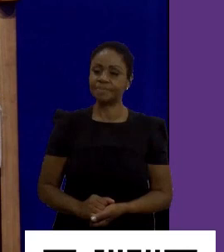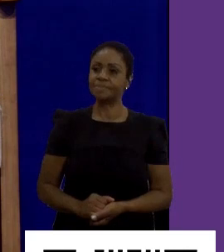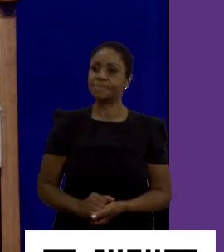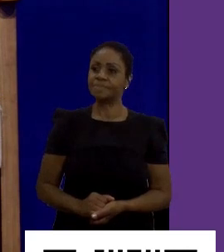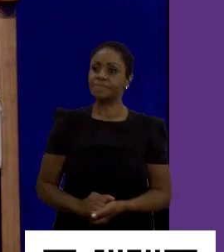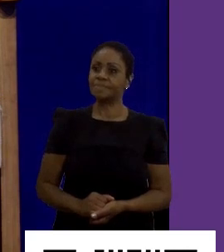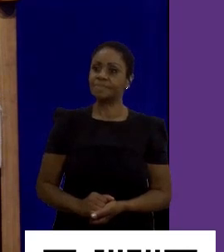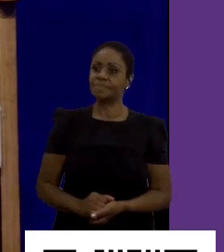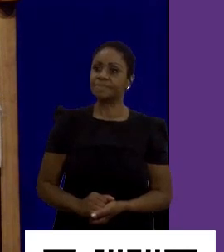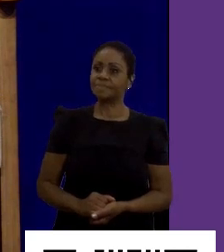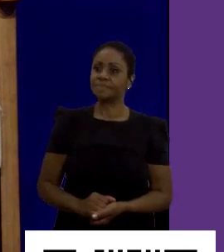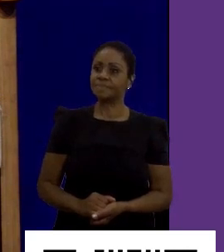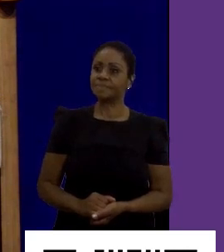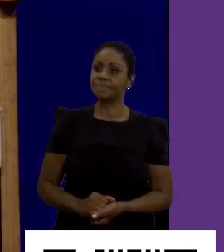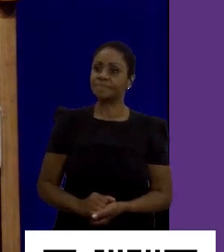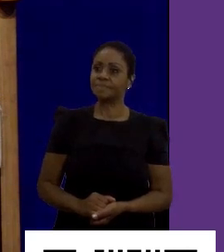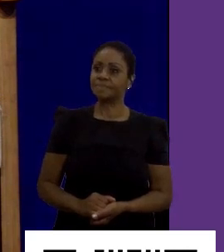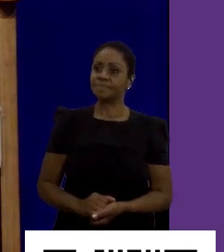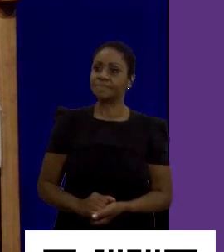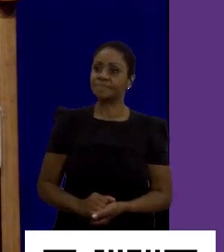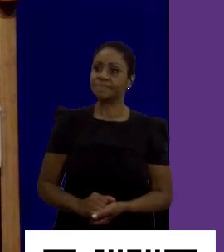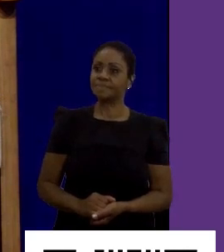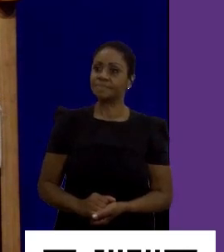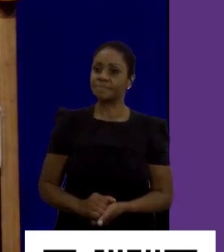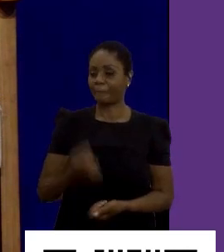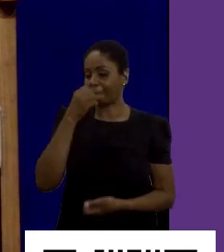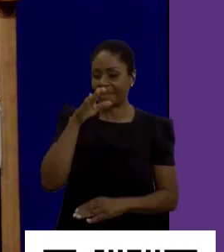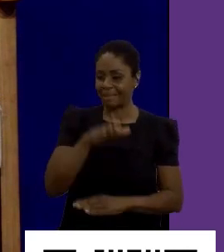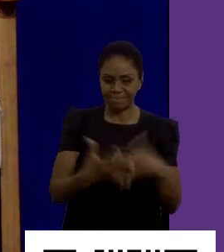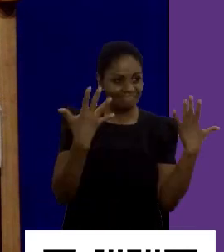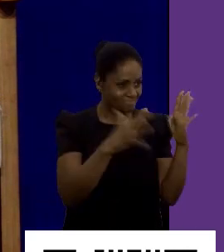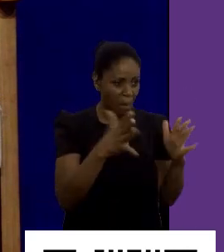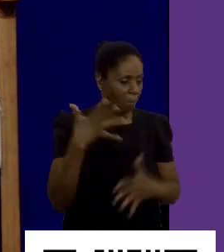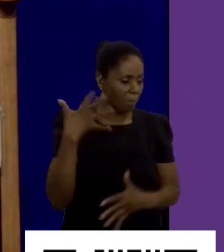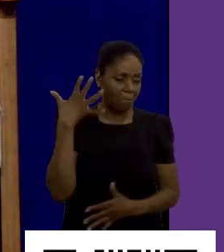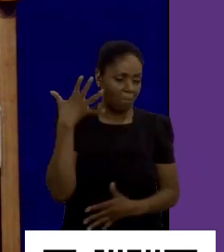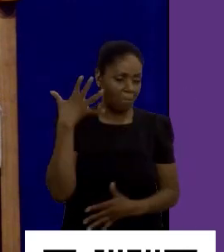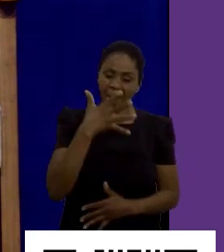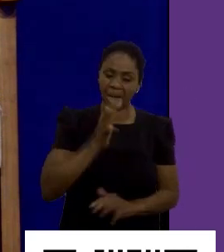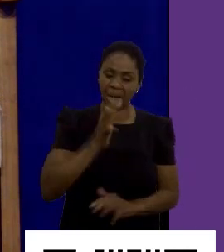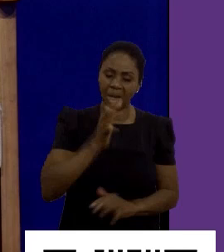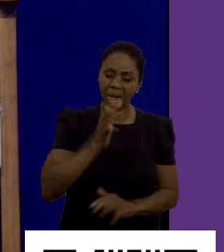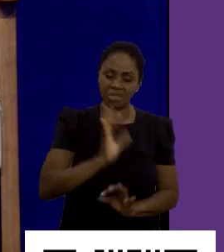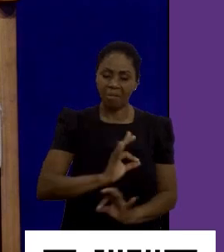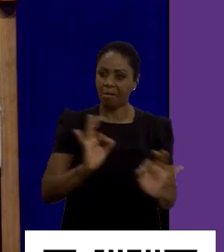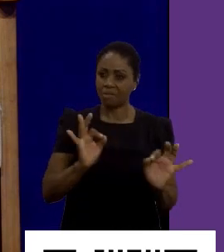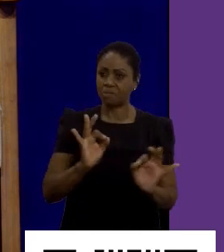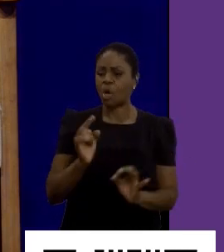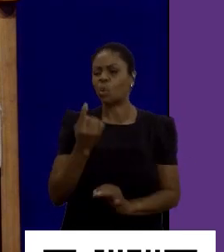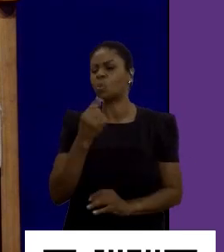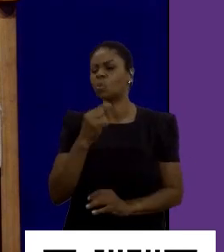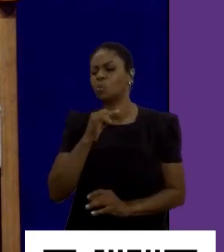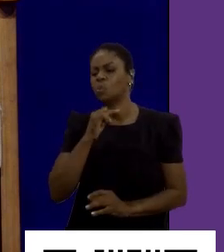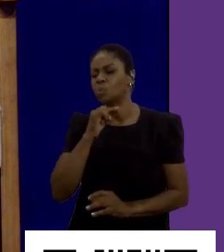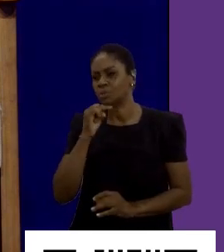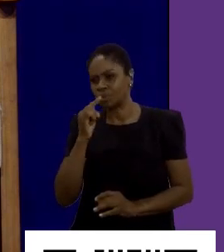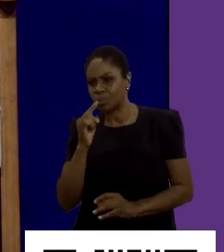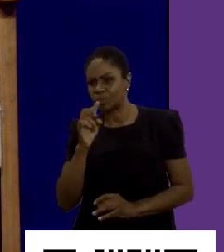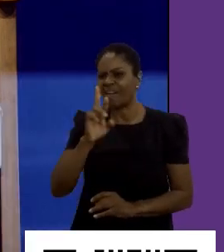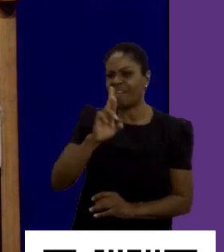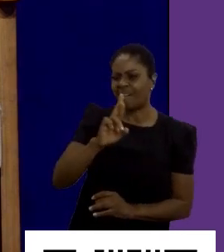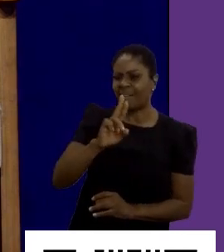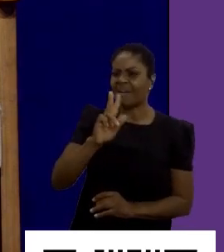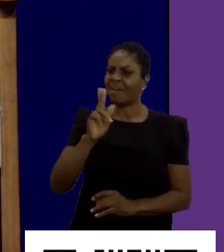Por favor. Boa tarde. Parabenizar pela palestra. Só uma dúvida. Tem o pessoal de RH